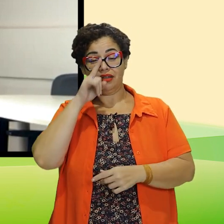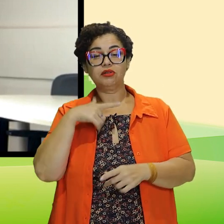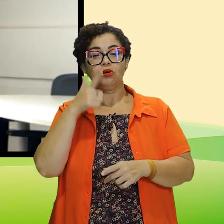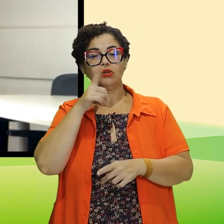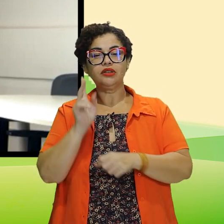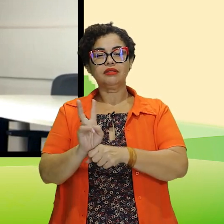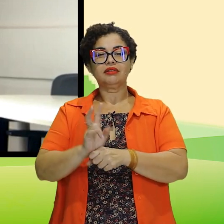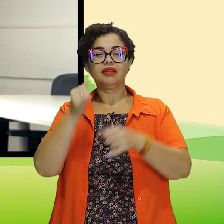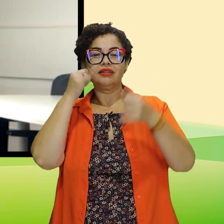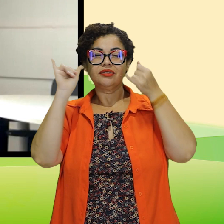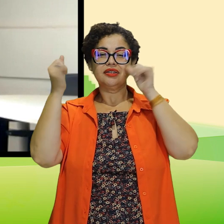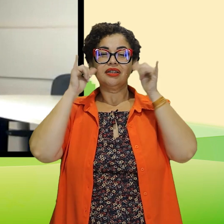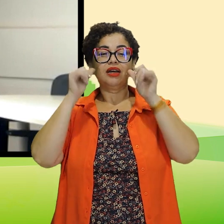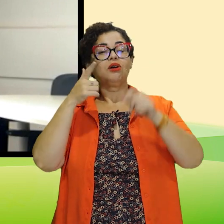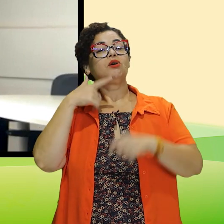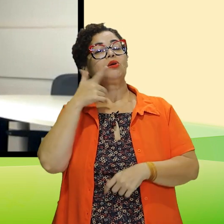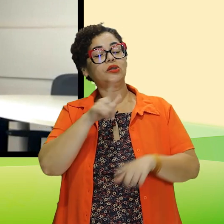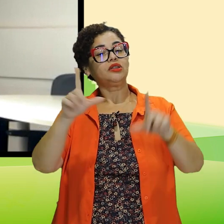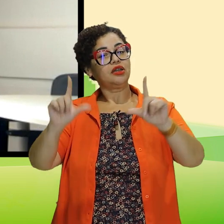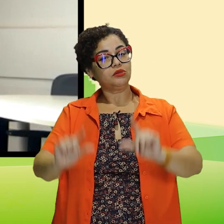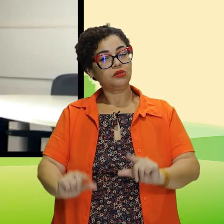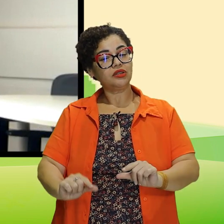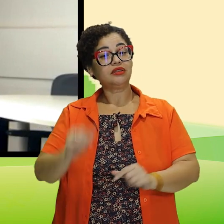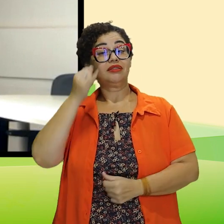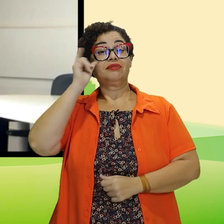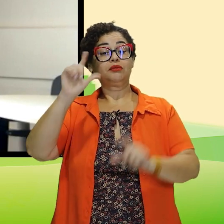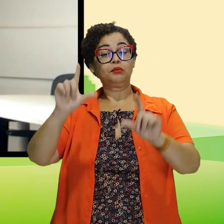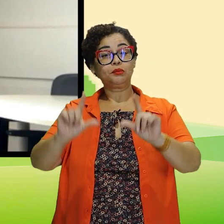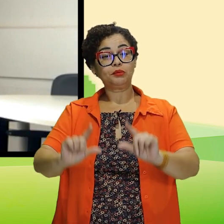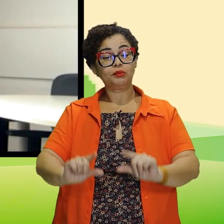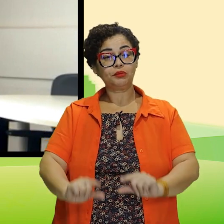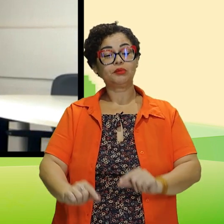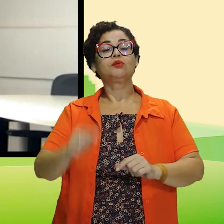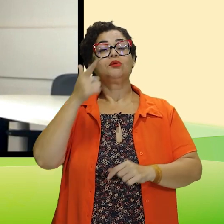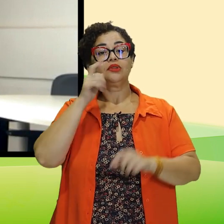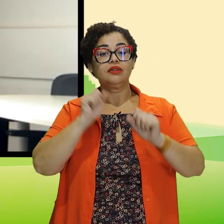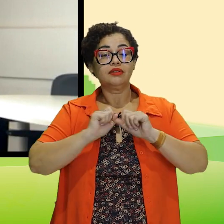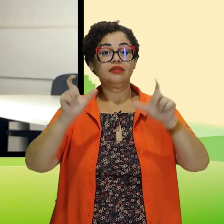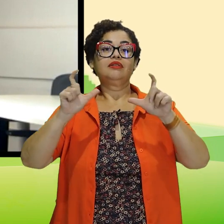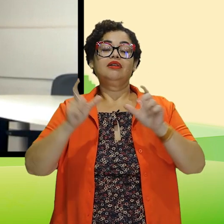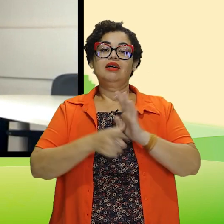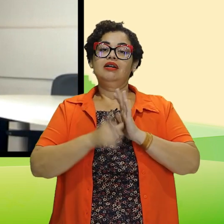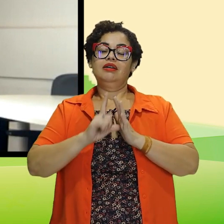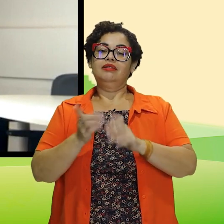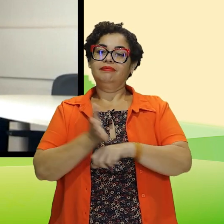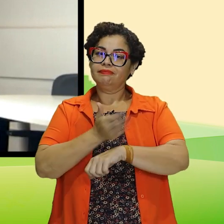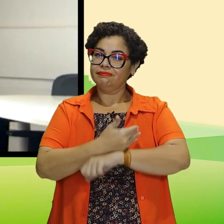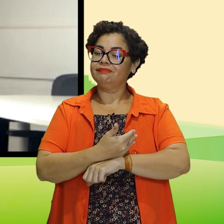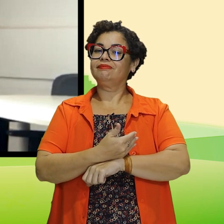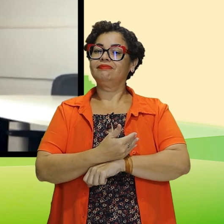fazer prevenção, eu consigo reduzir, eu consigo evitar, eu consigo fazer alertas precoces.